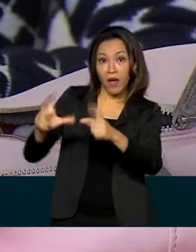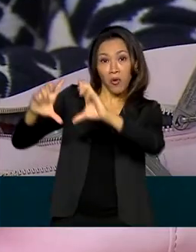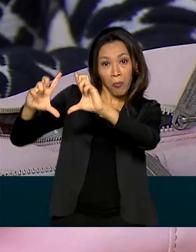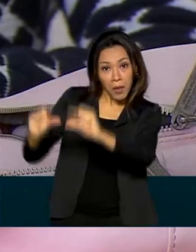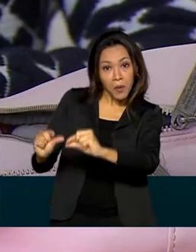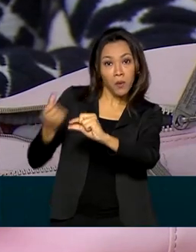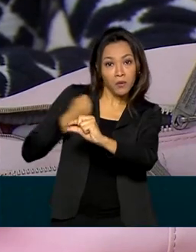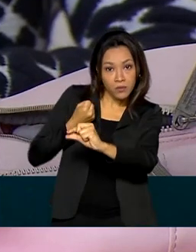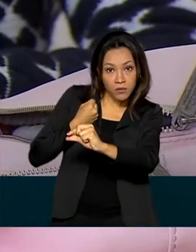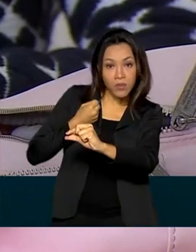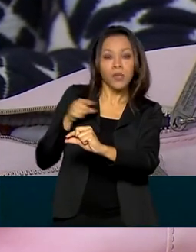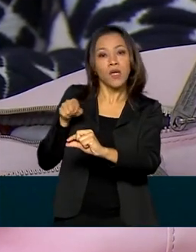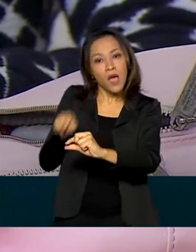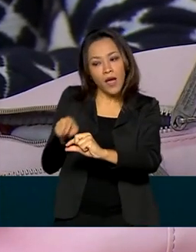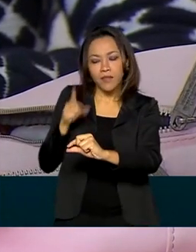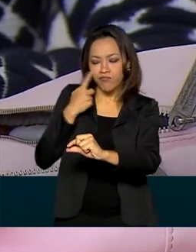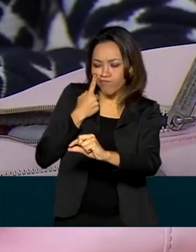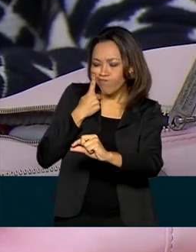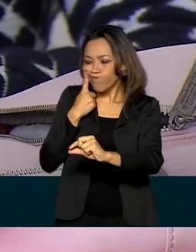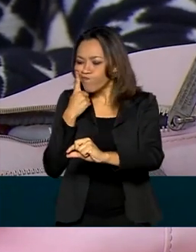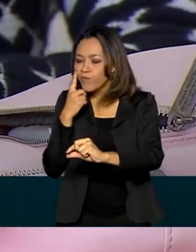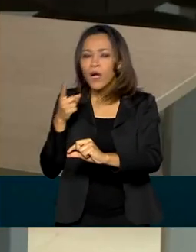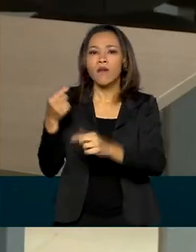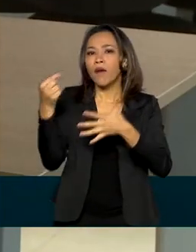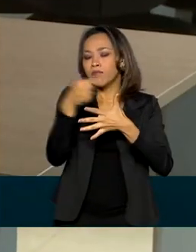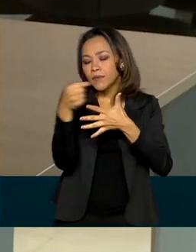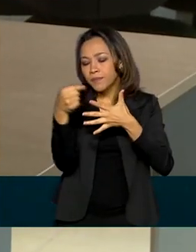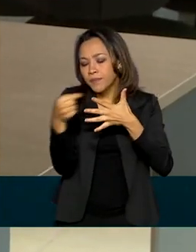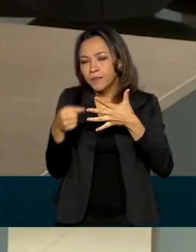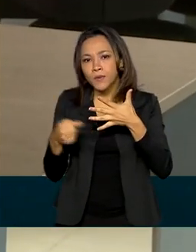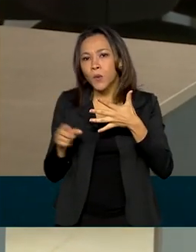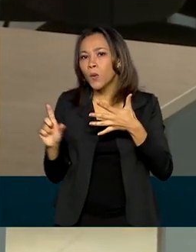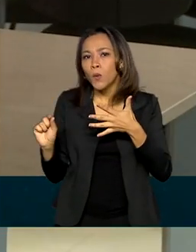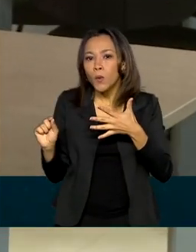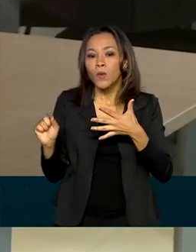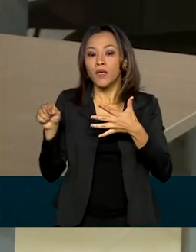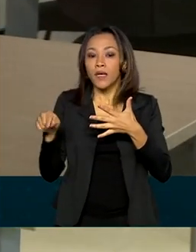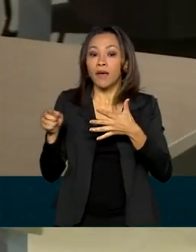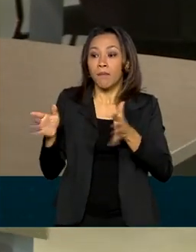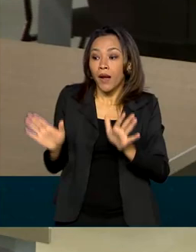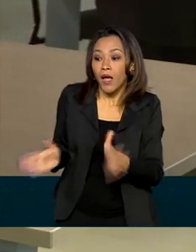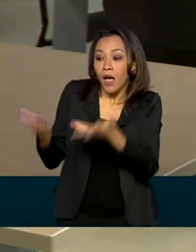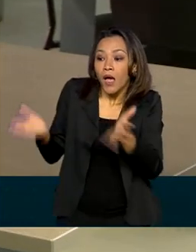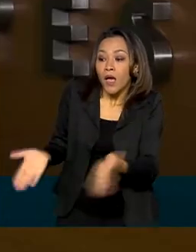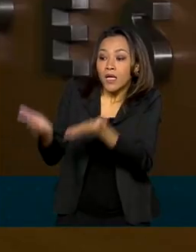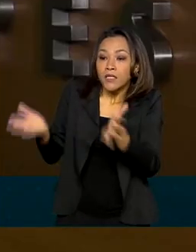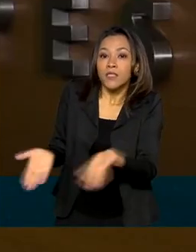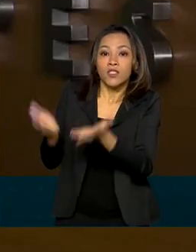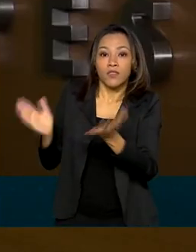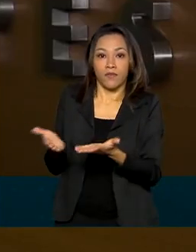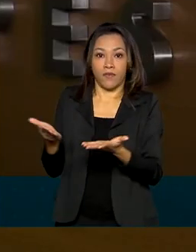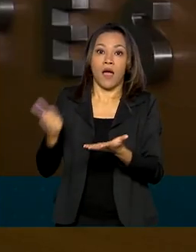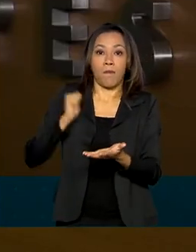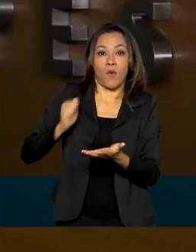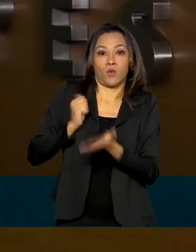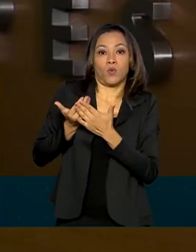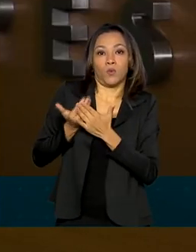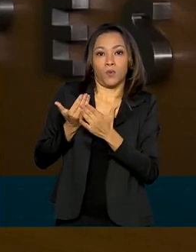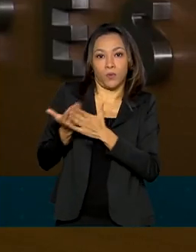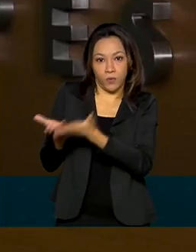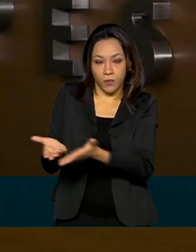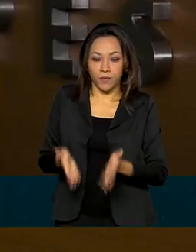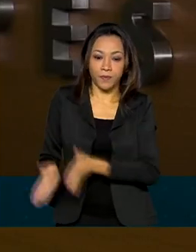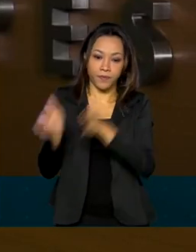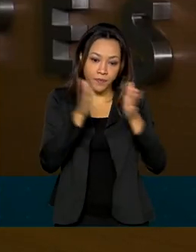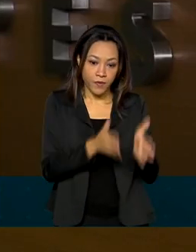o resultado é ponderado por determinado fator, produzindo o aumento de bolsas. O quantitativo de bolsas